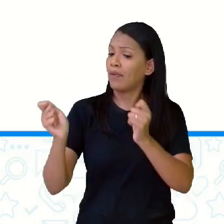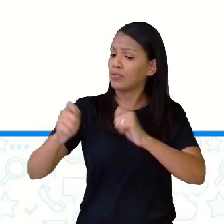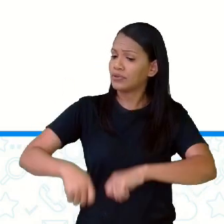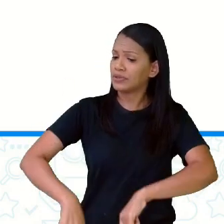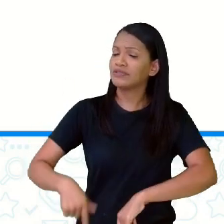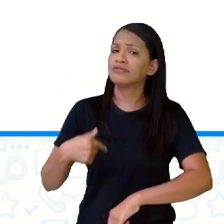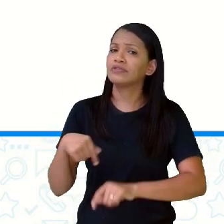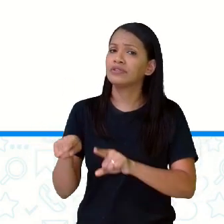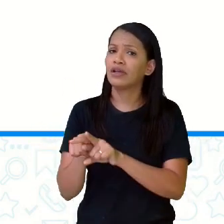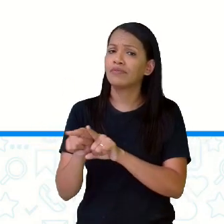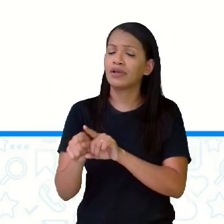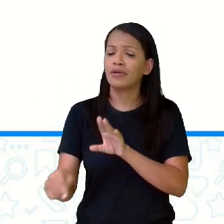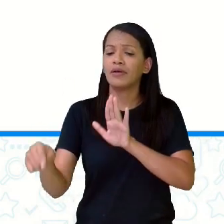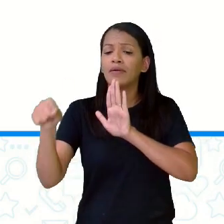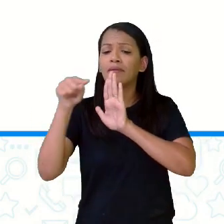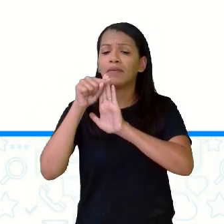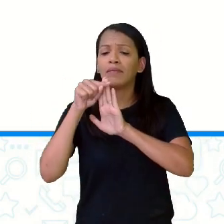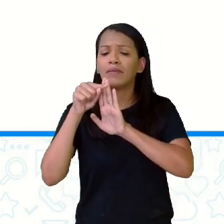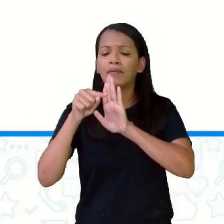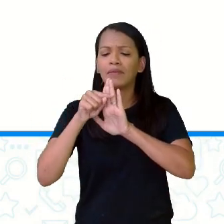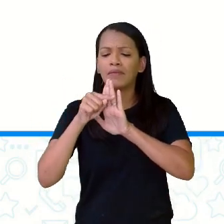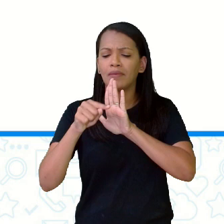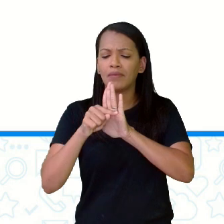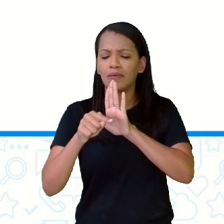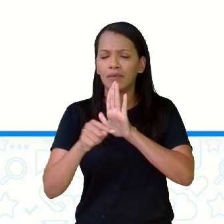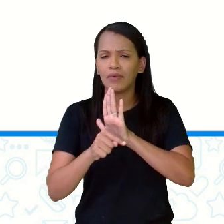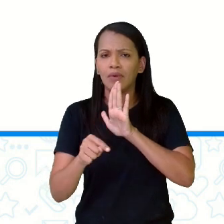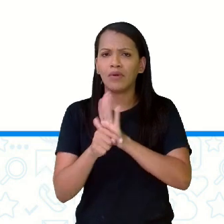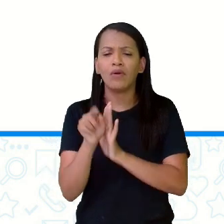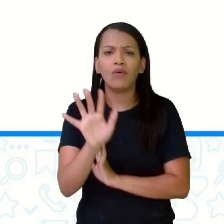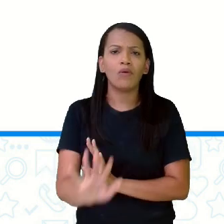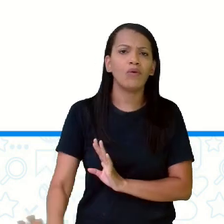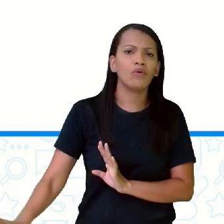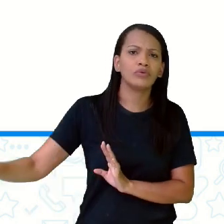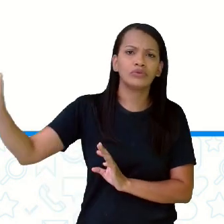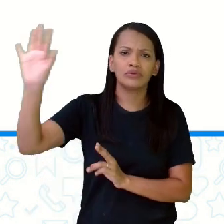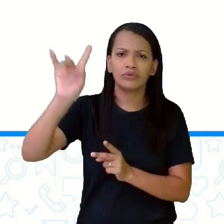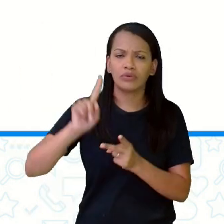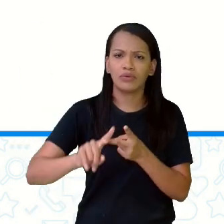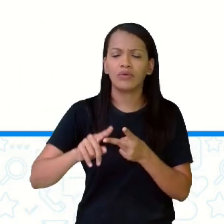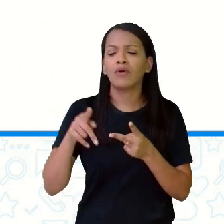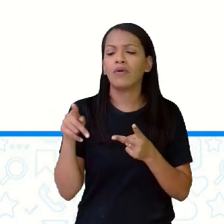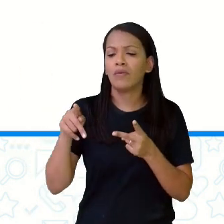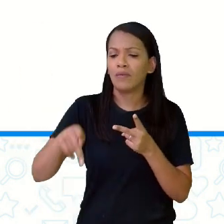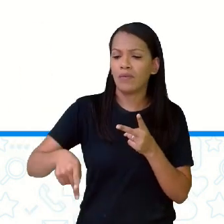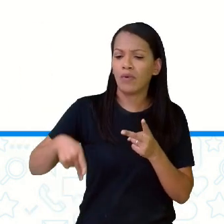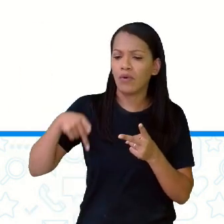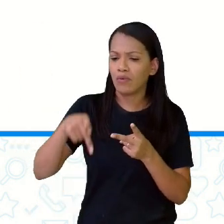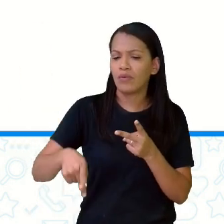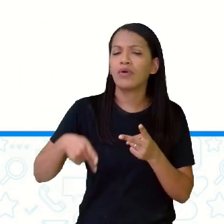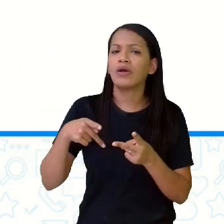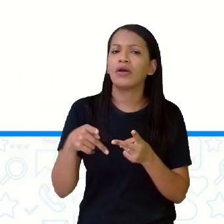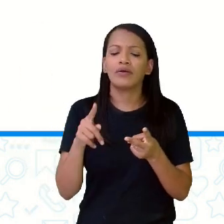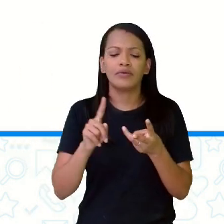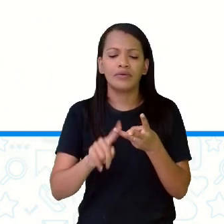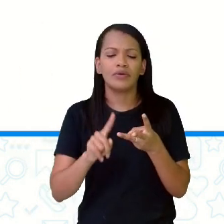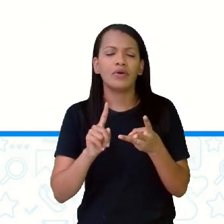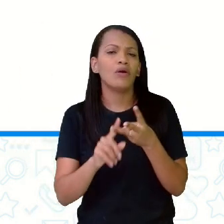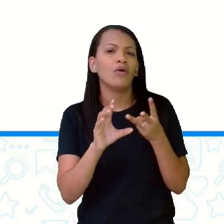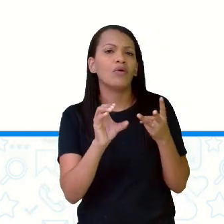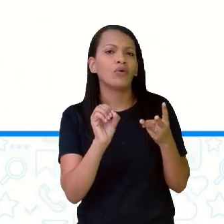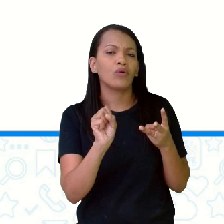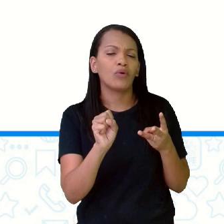os coletivos, entre os chamados universais, povo, povo, revoado, constelação,